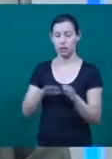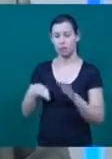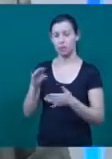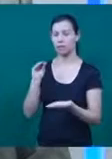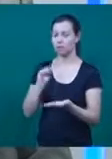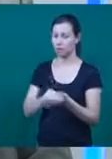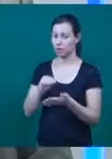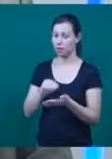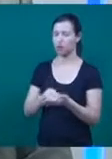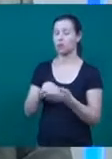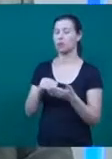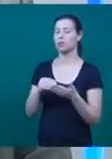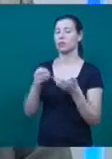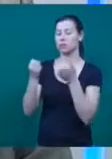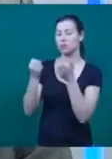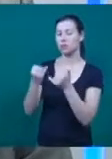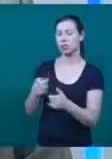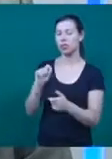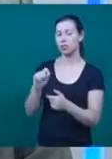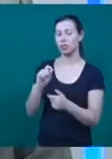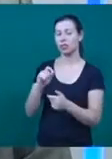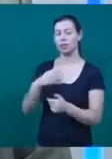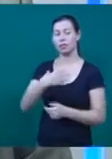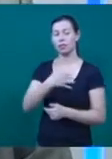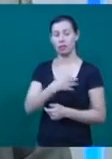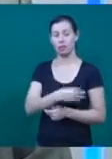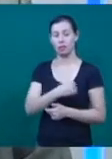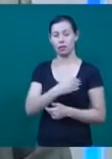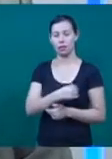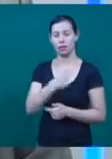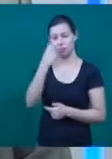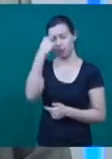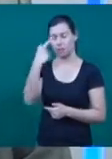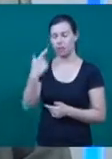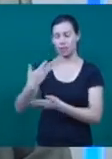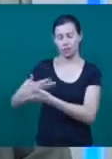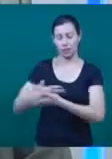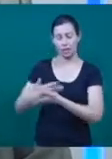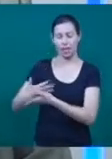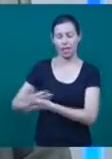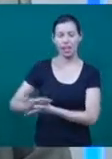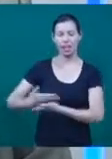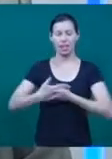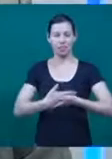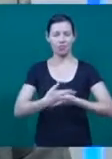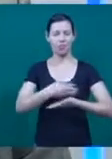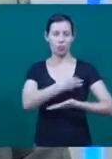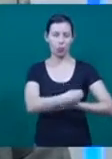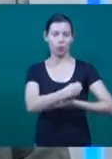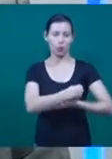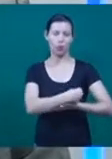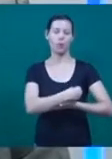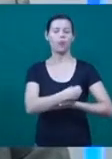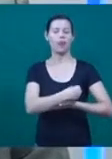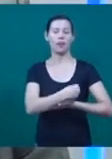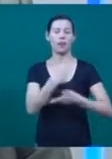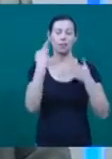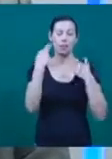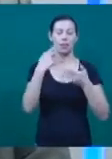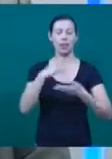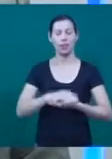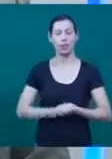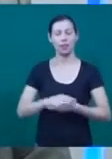às vezes a gente não fala tanto em relação a isso, que é o aleitamento. O aleitamento não é só chegar e colocar o neném para amamentar, que ele vai